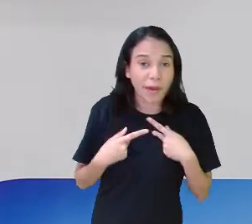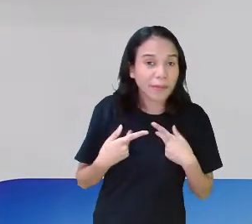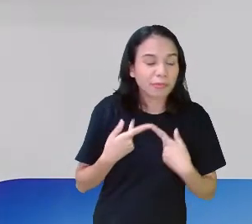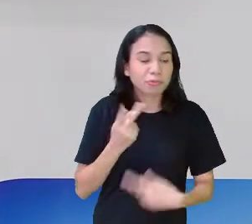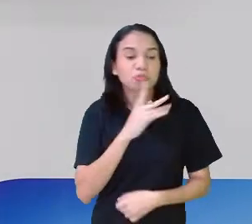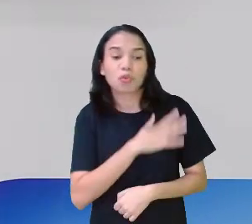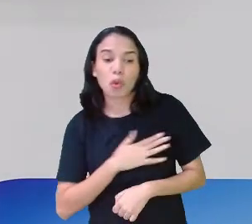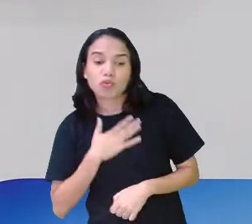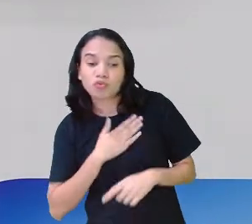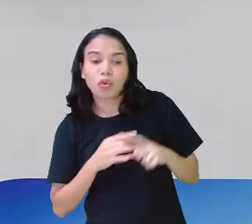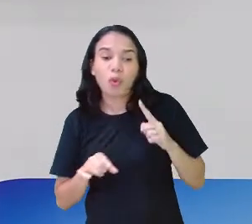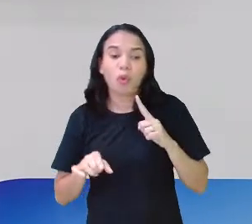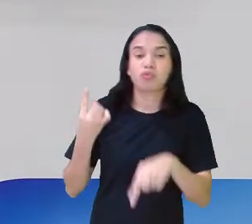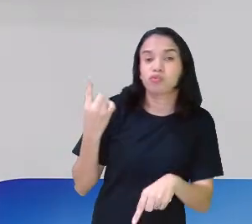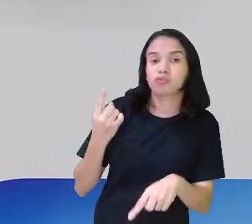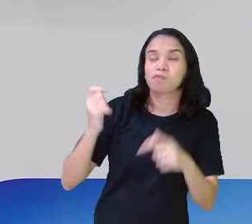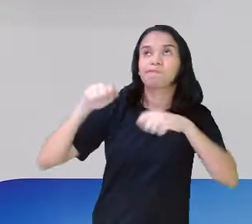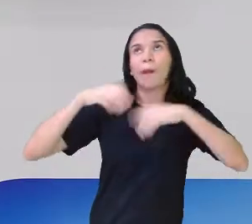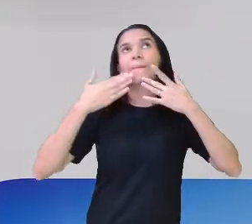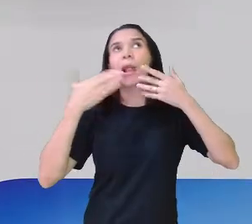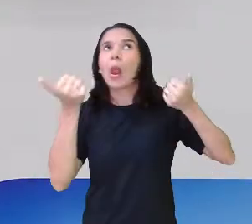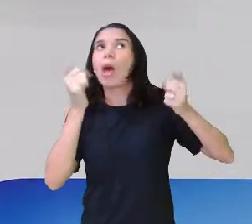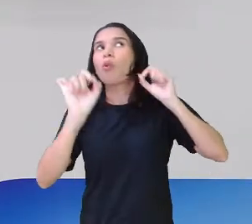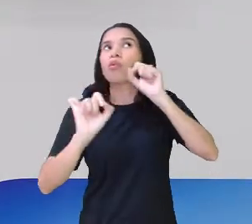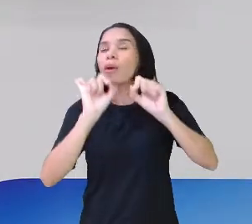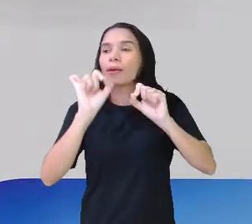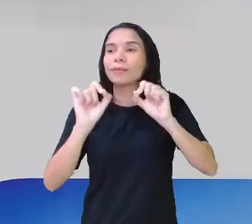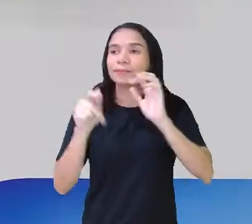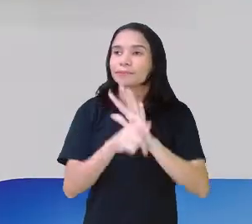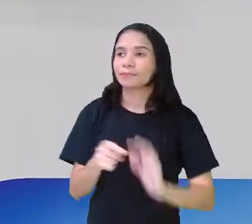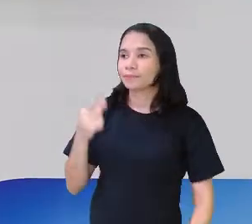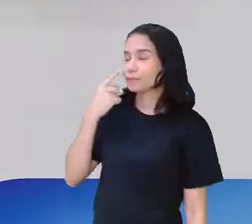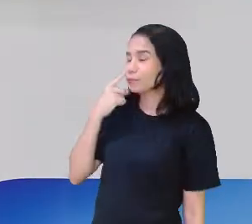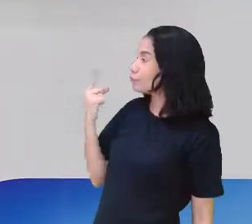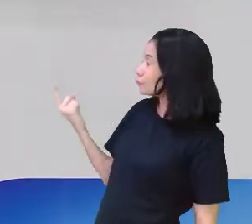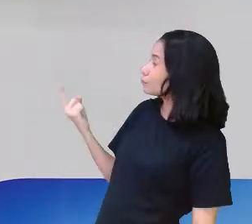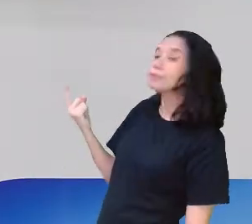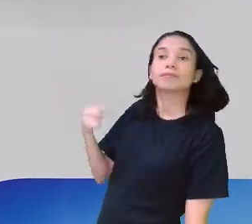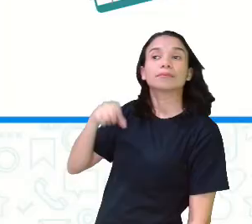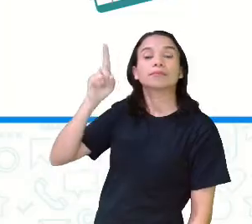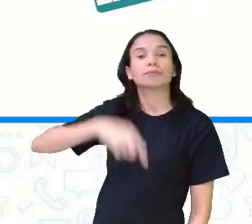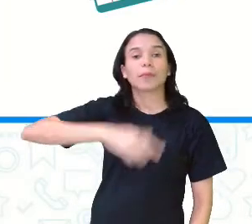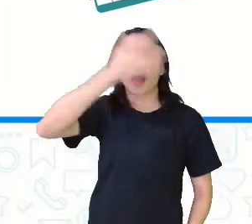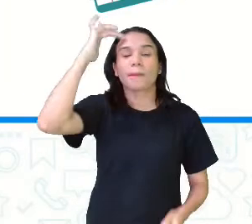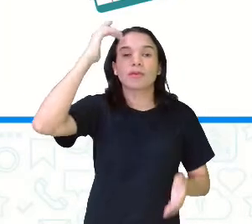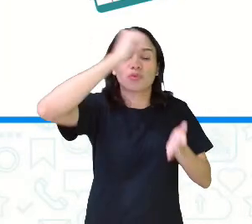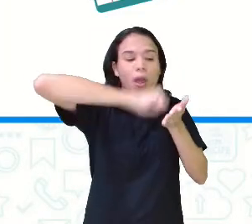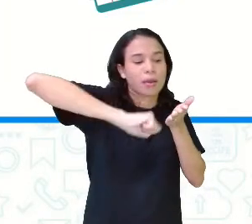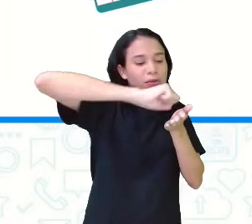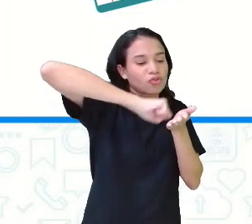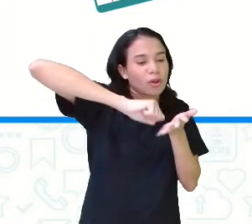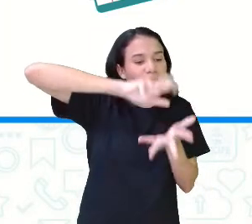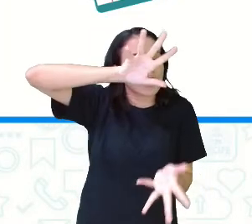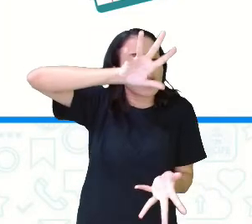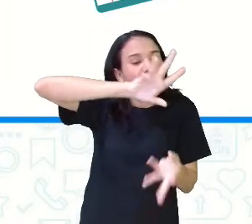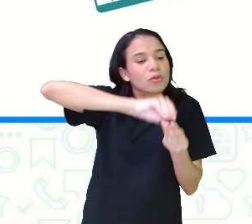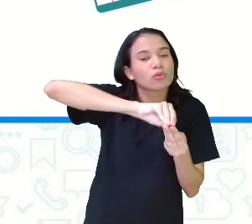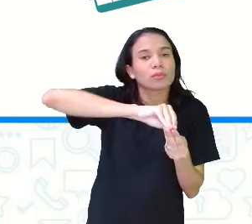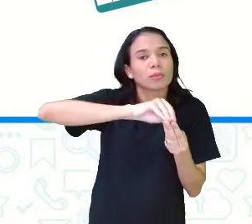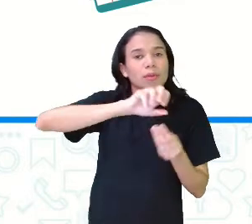me dizer se você gostou, se não, o que poderia melhorar. Então, na resenha crítica, o resenhista, ele sintetiza o